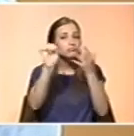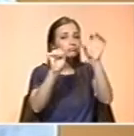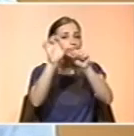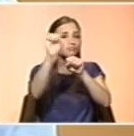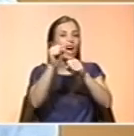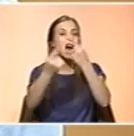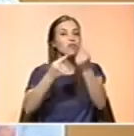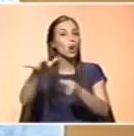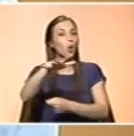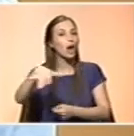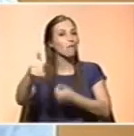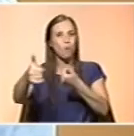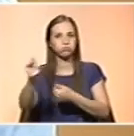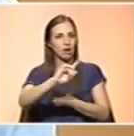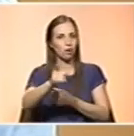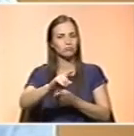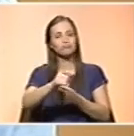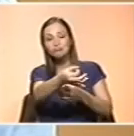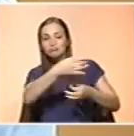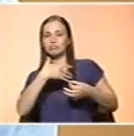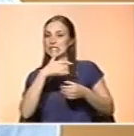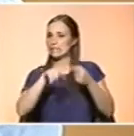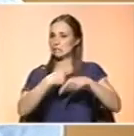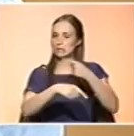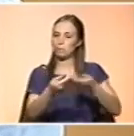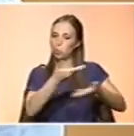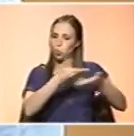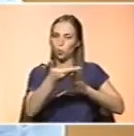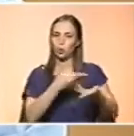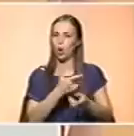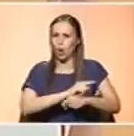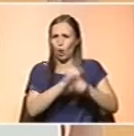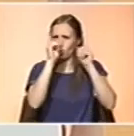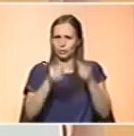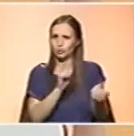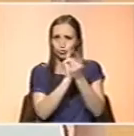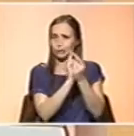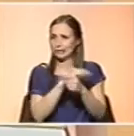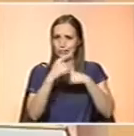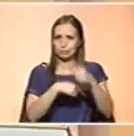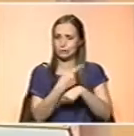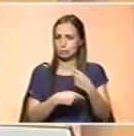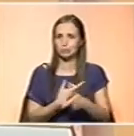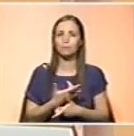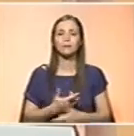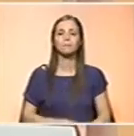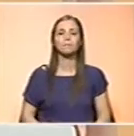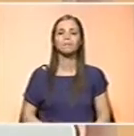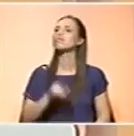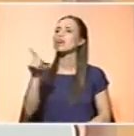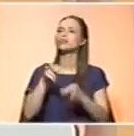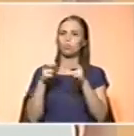sítios, trazem sempre esse tópico para a discussão, logo, quase no início da consulta. É que há uma